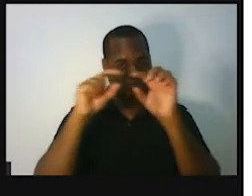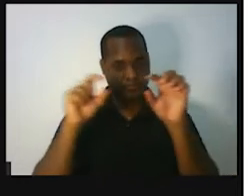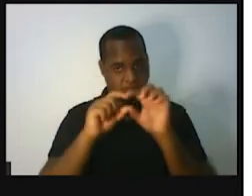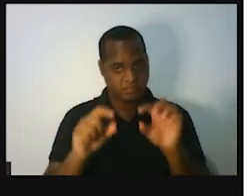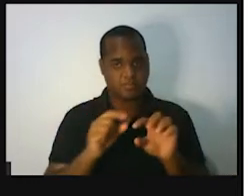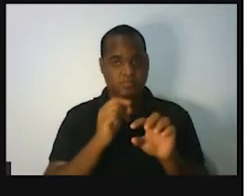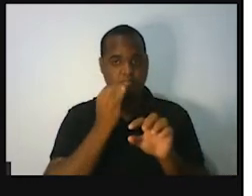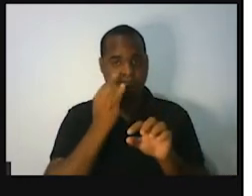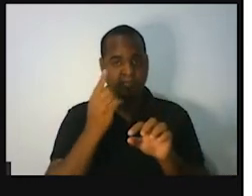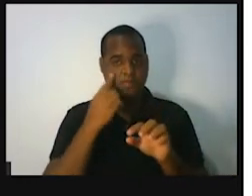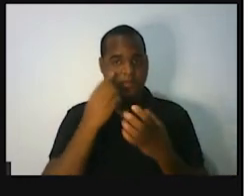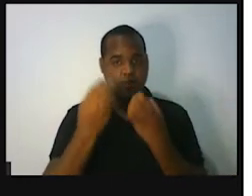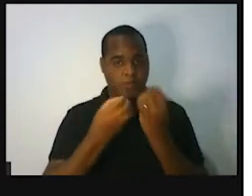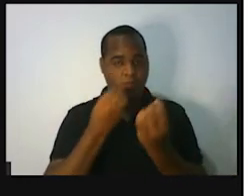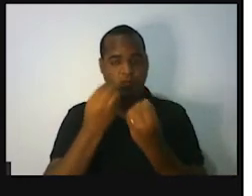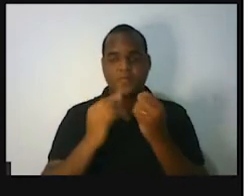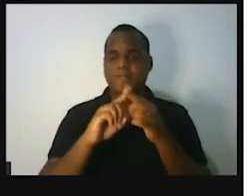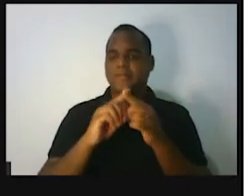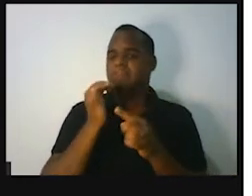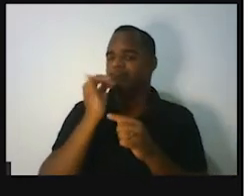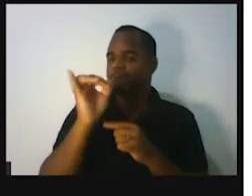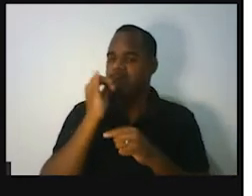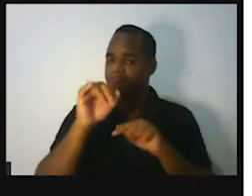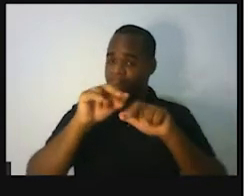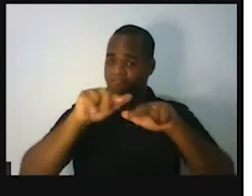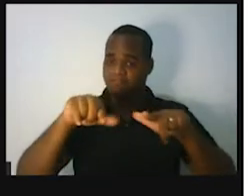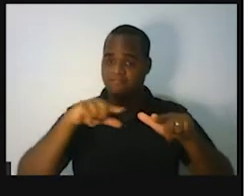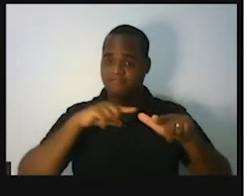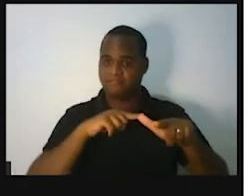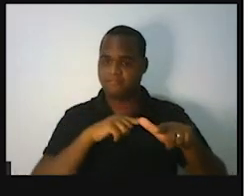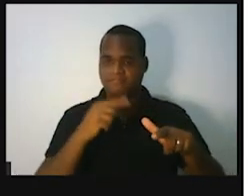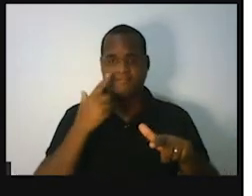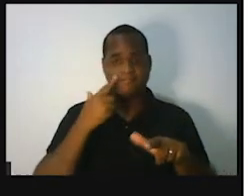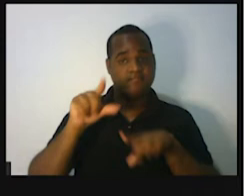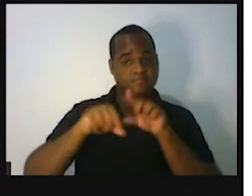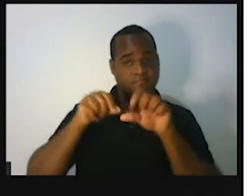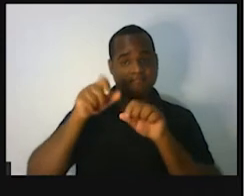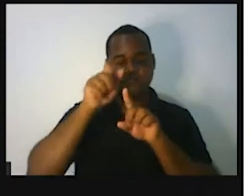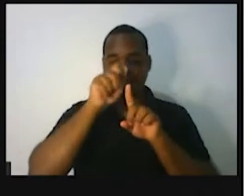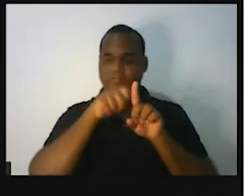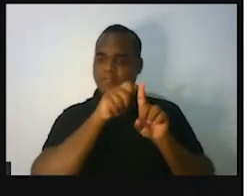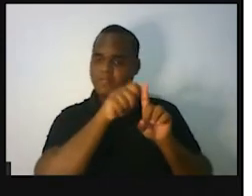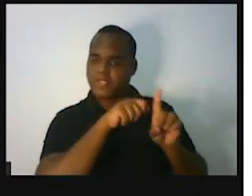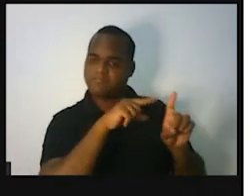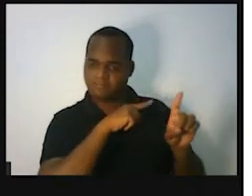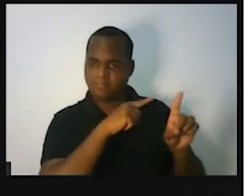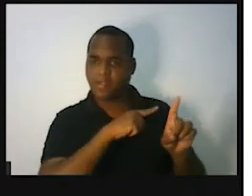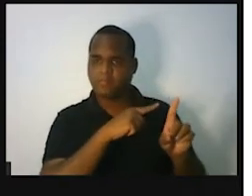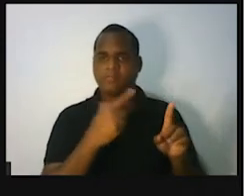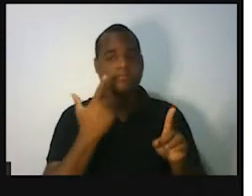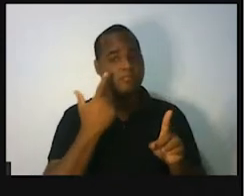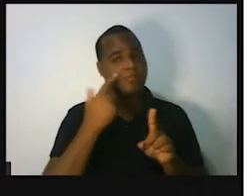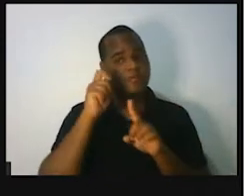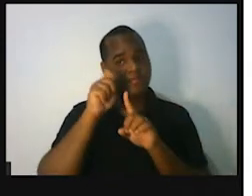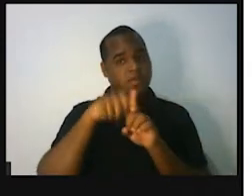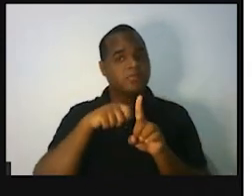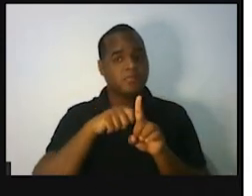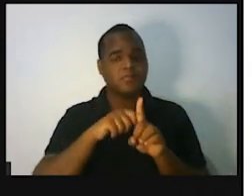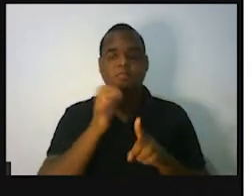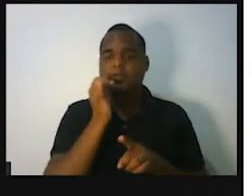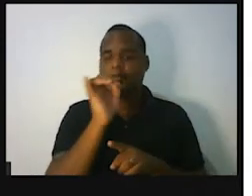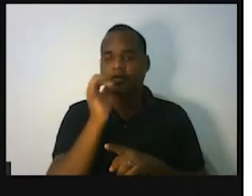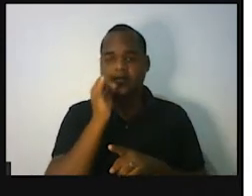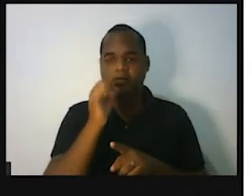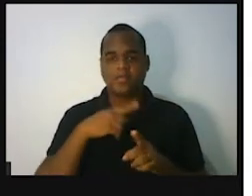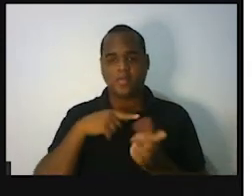de consumo de energia elétrica, vou escolher ali alguns meses de consumo de energia de uma